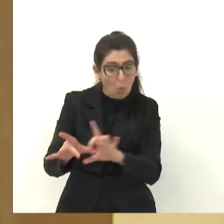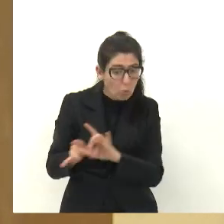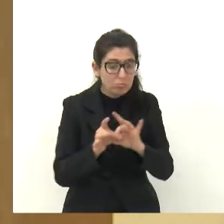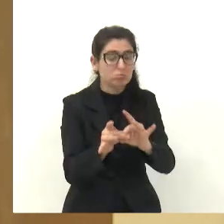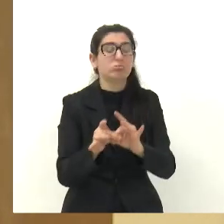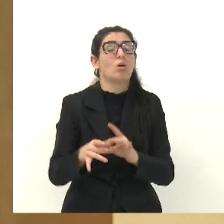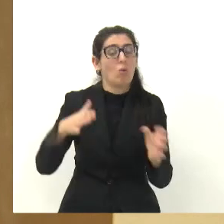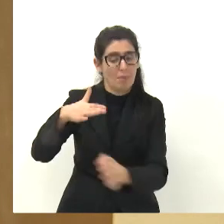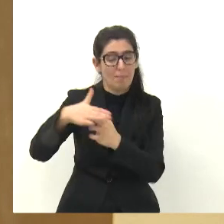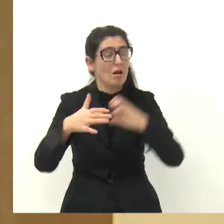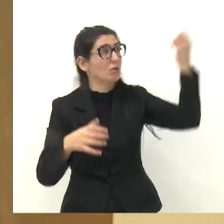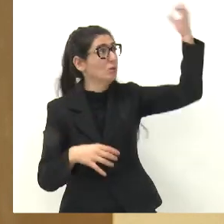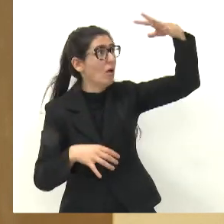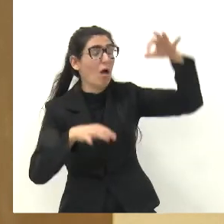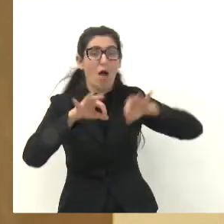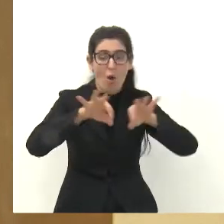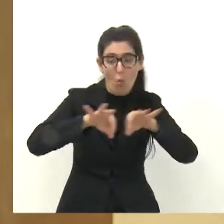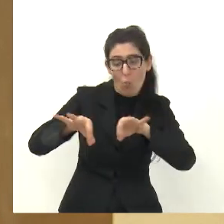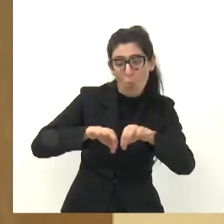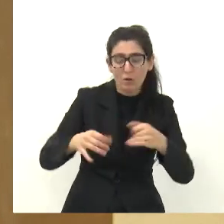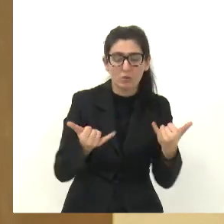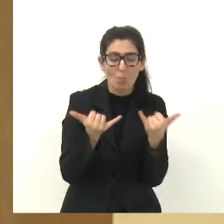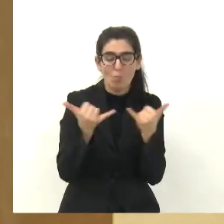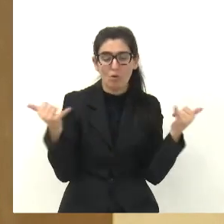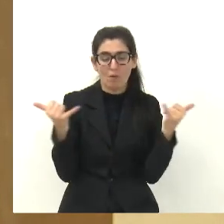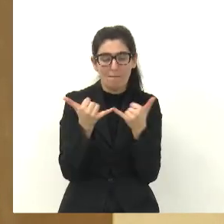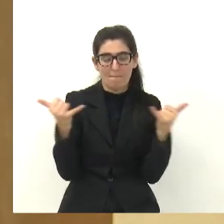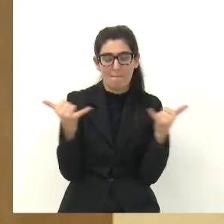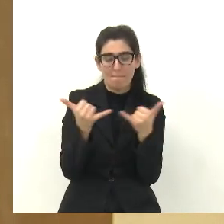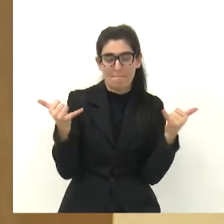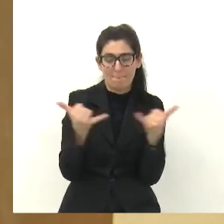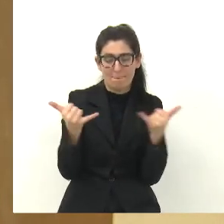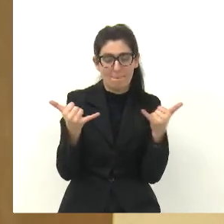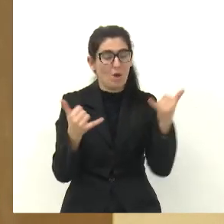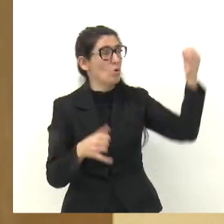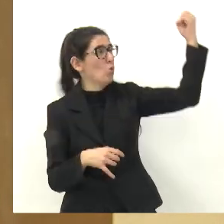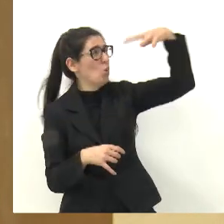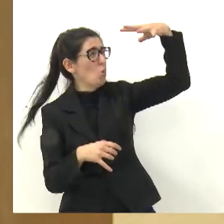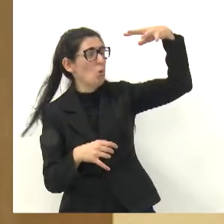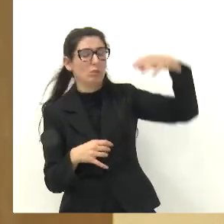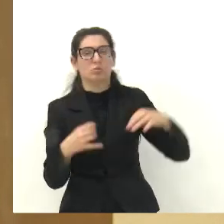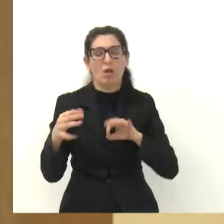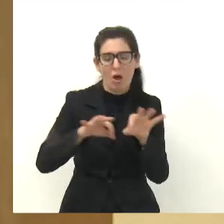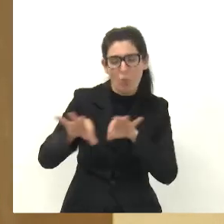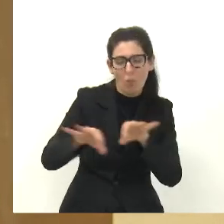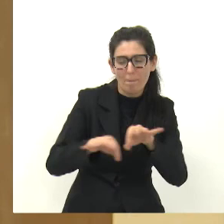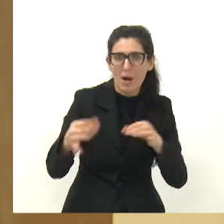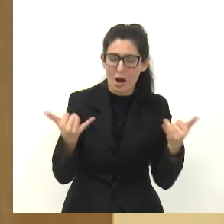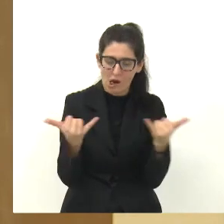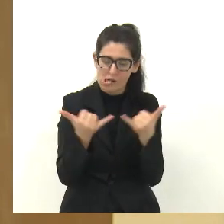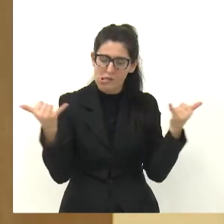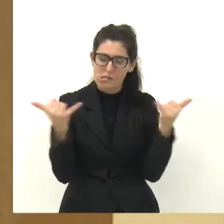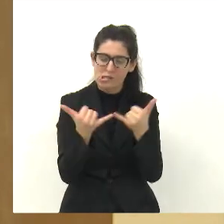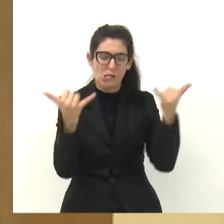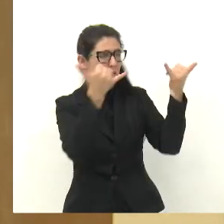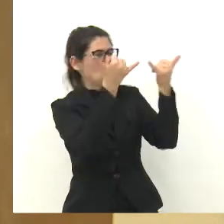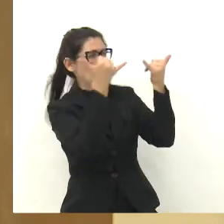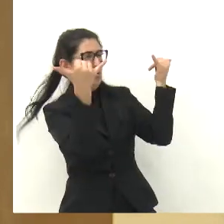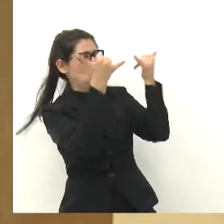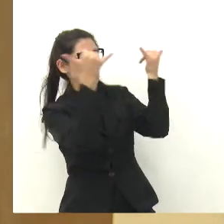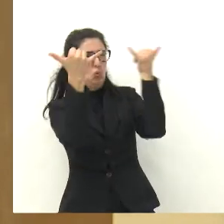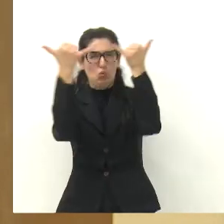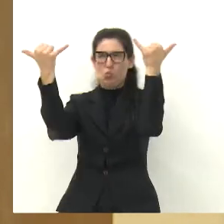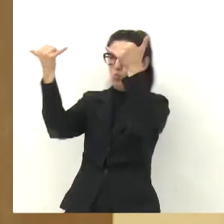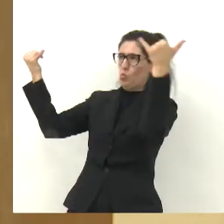manutenção na rede elétrica de vocês aí, vocês vão até receber um comunicado aí. Então, fica aqui já avisado aos moradores aí da